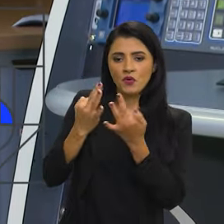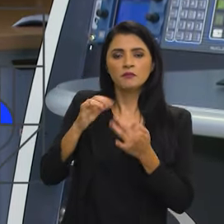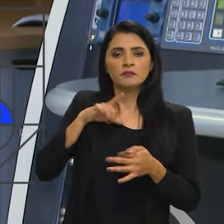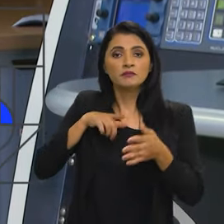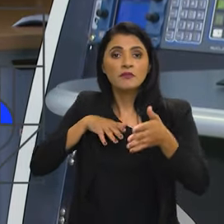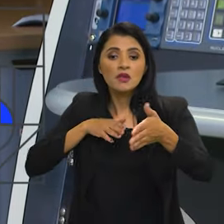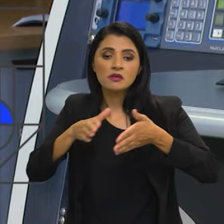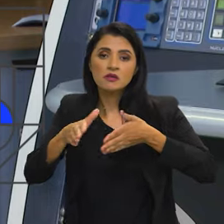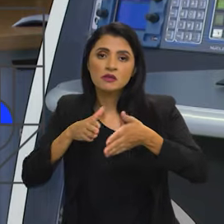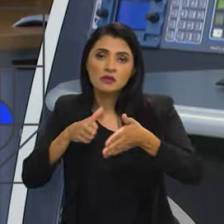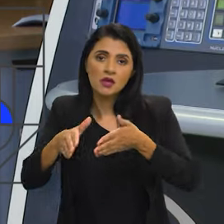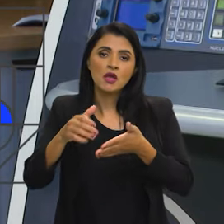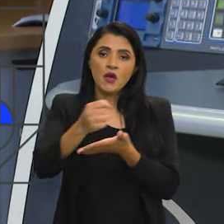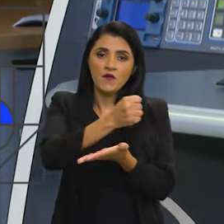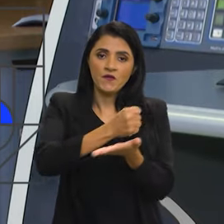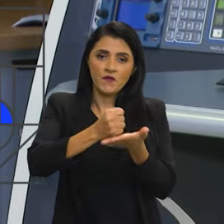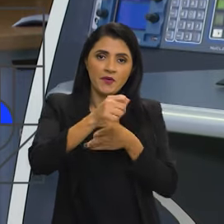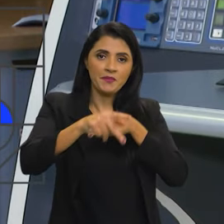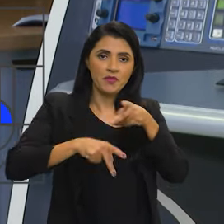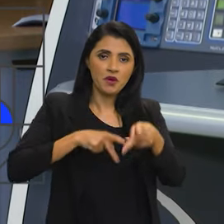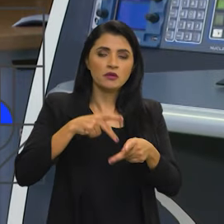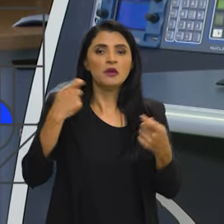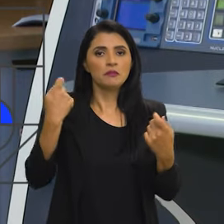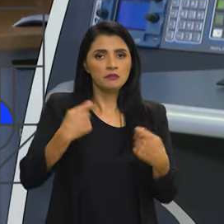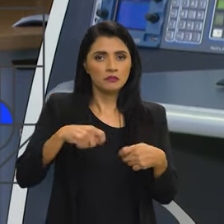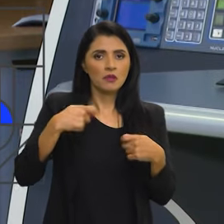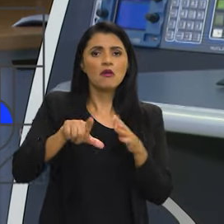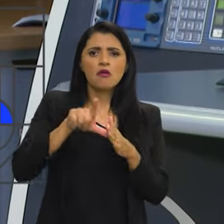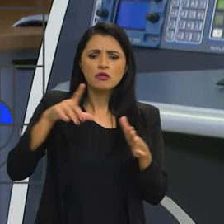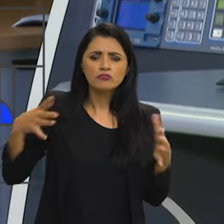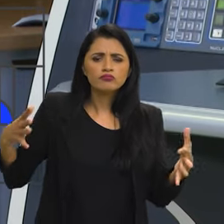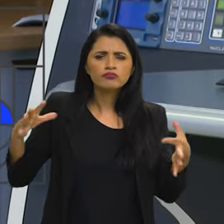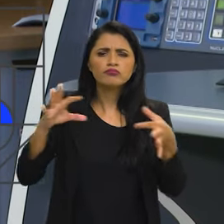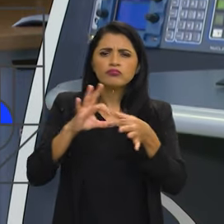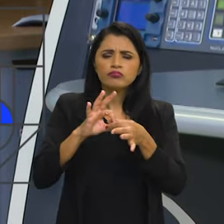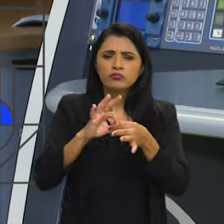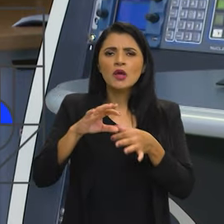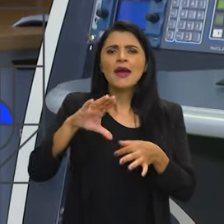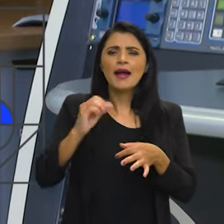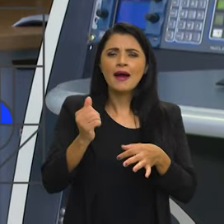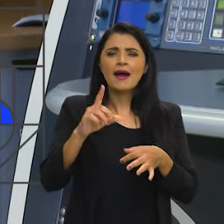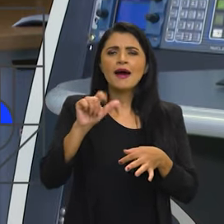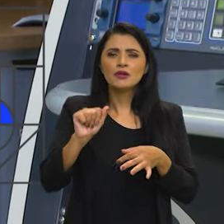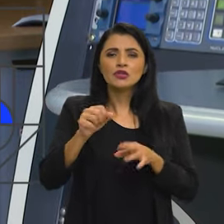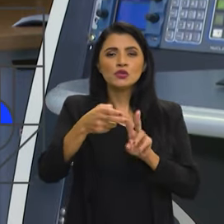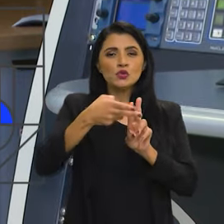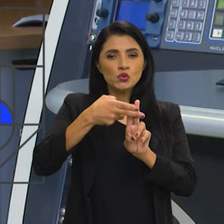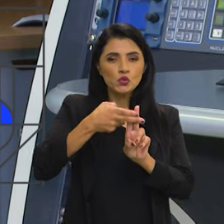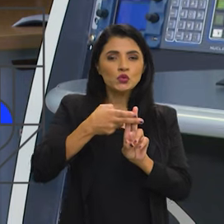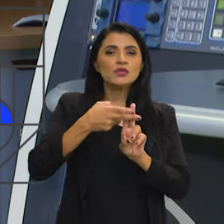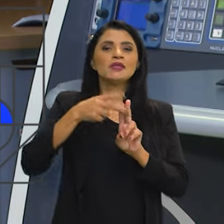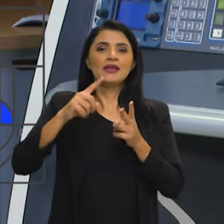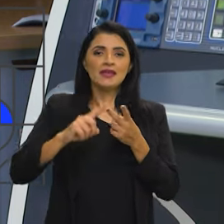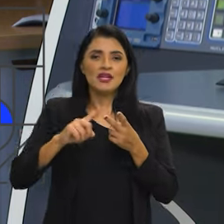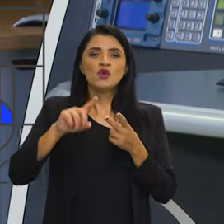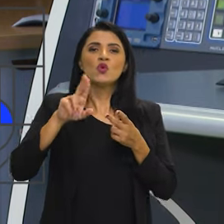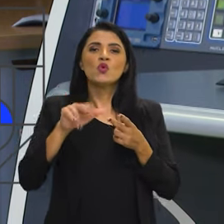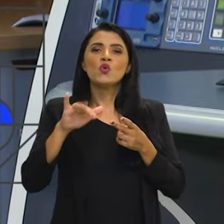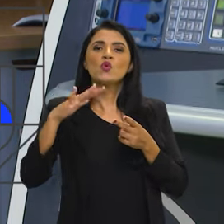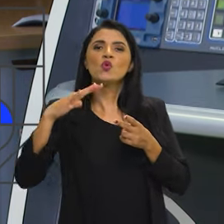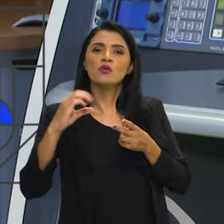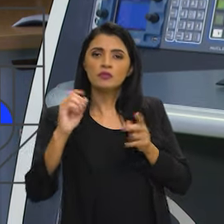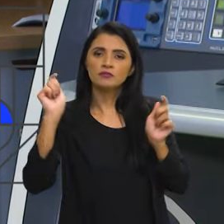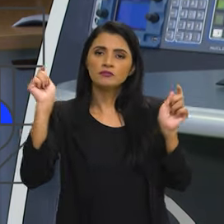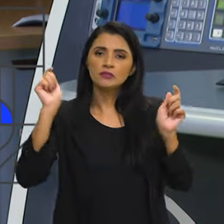terem acesso ao Farmácia Popular, houve um processo de integração do Cade SUS com o Cade Único, para que isso